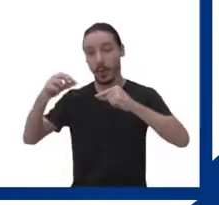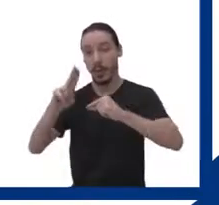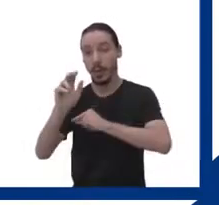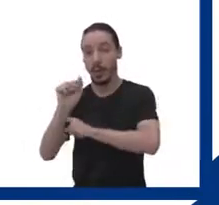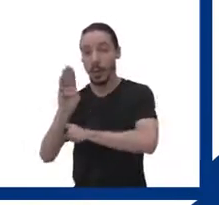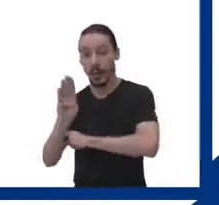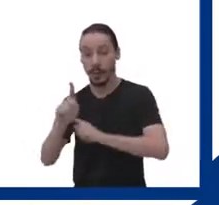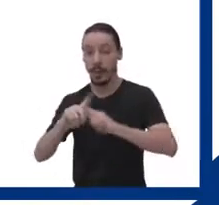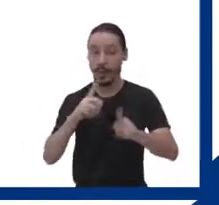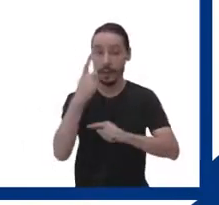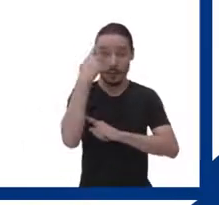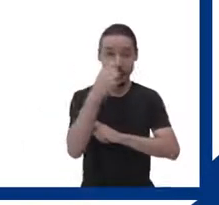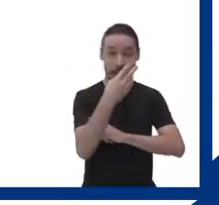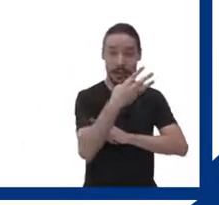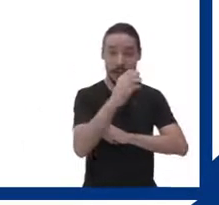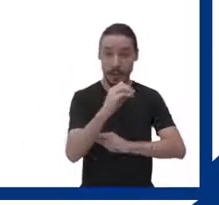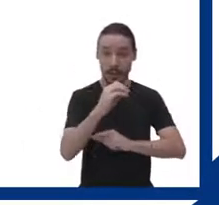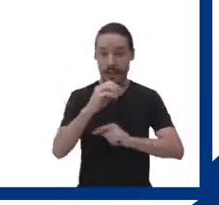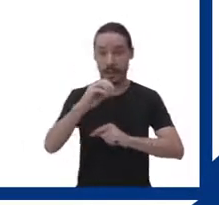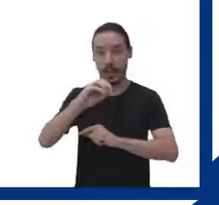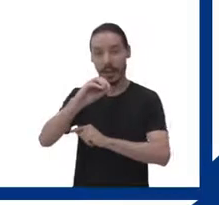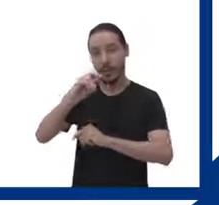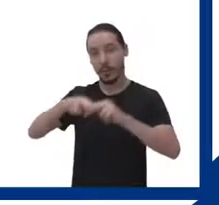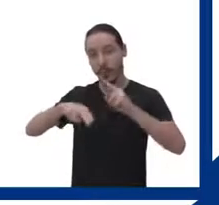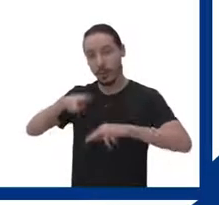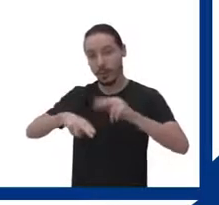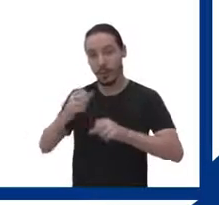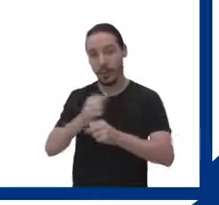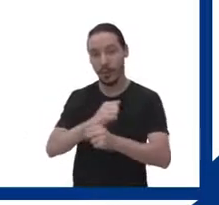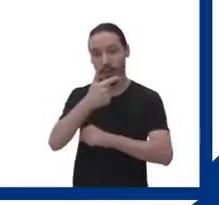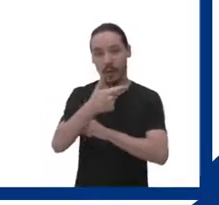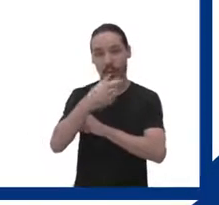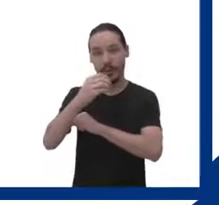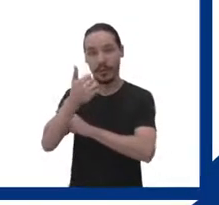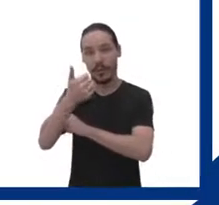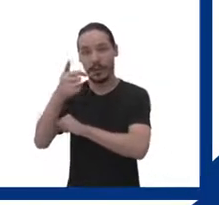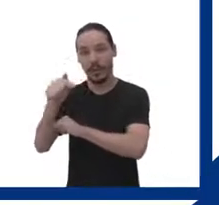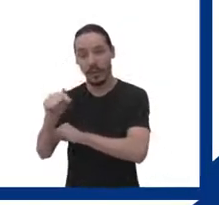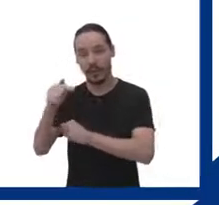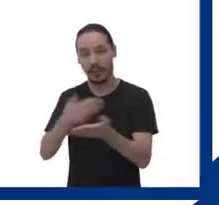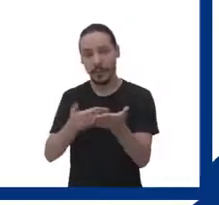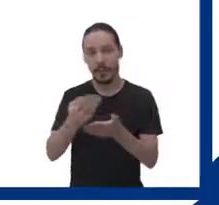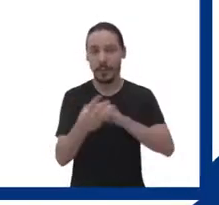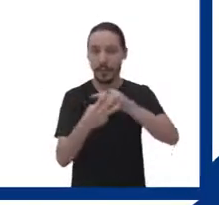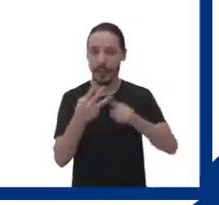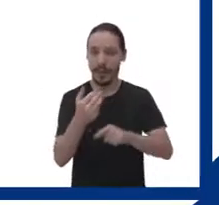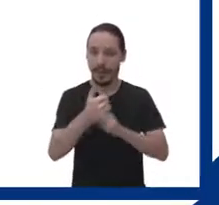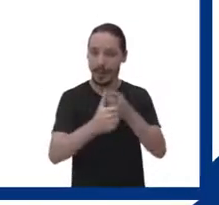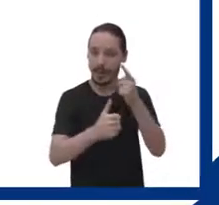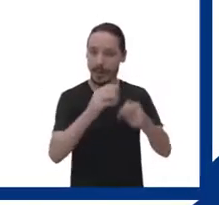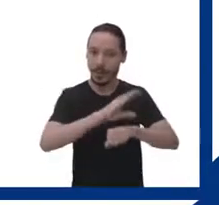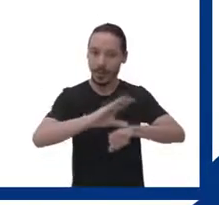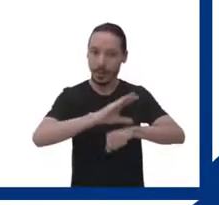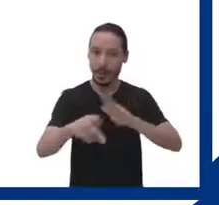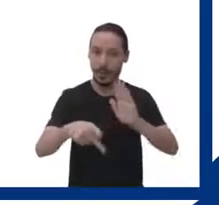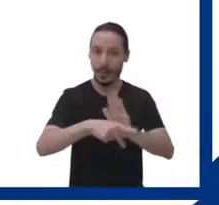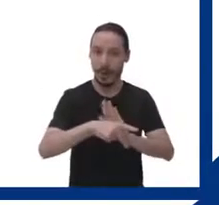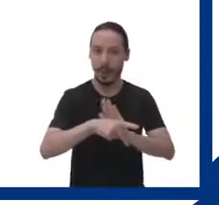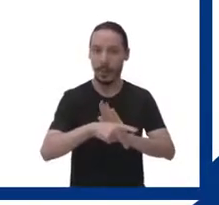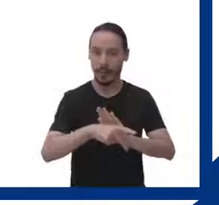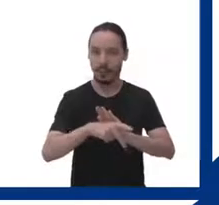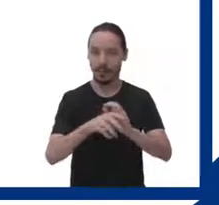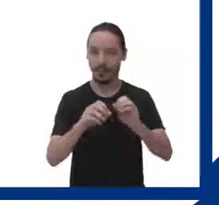No dia 30 de junho de 2017, iniciaram-se os três primeiros cursos de